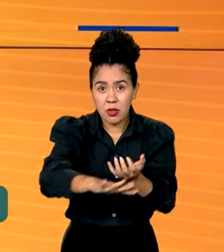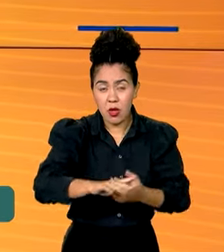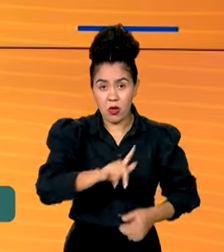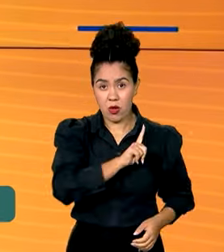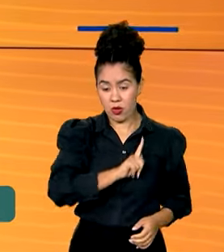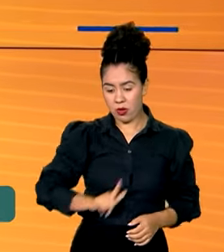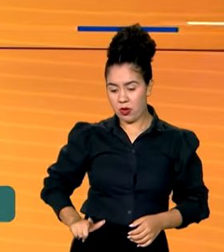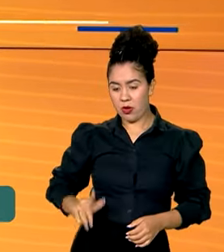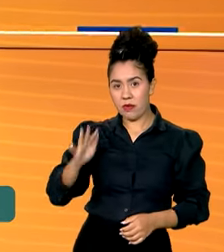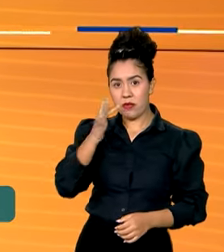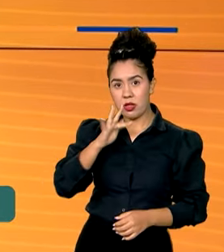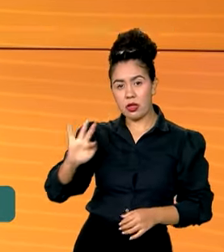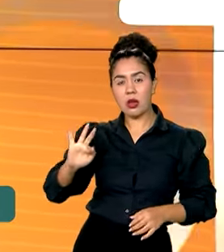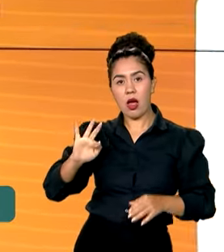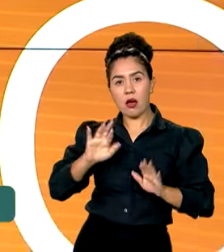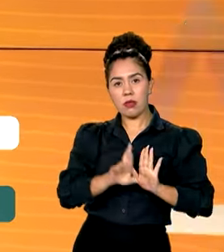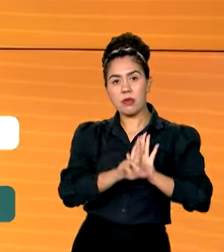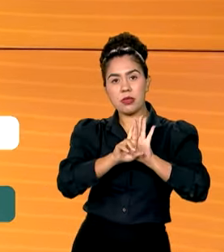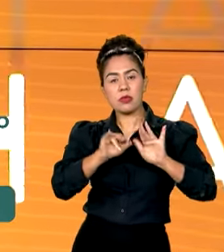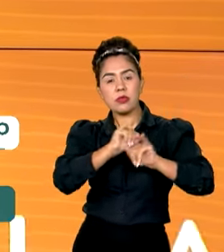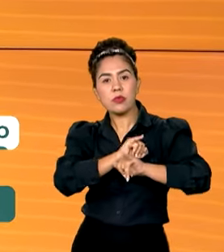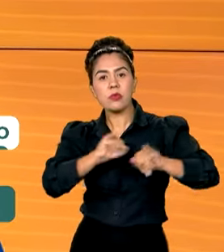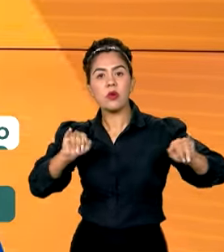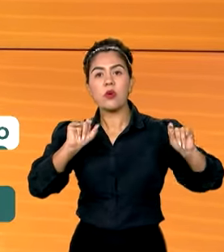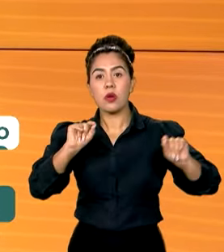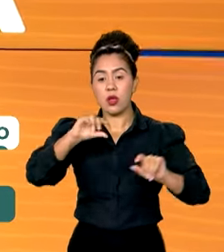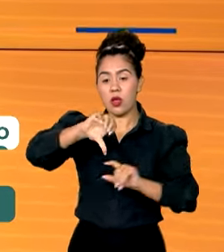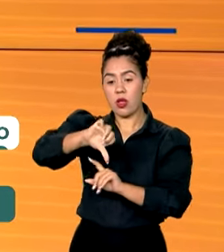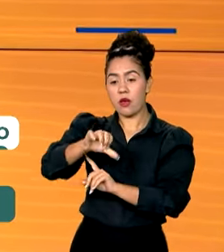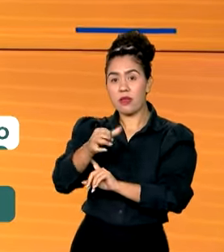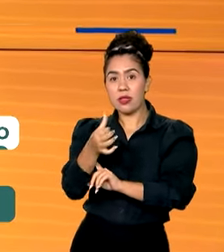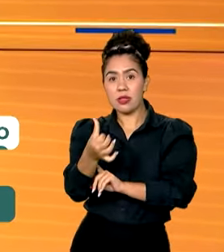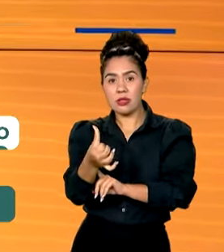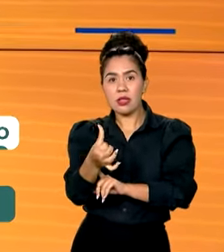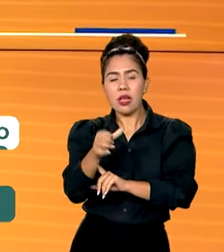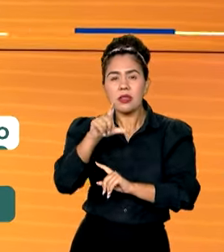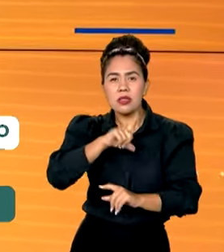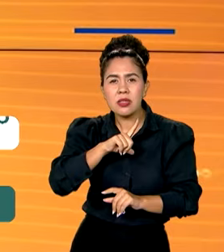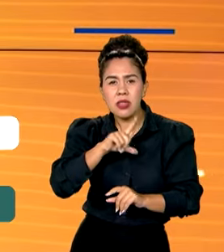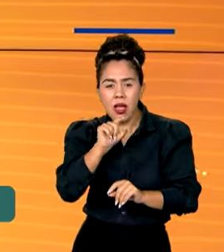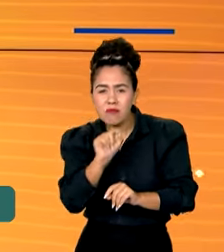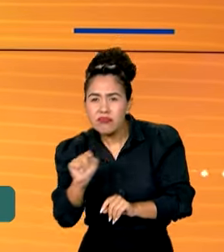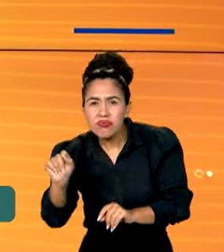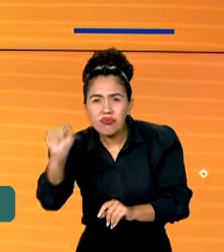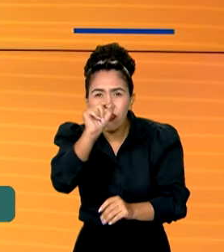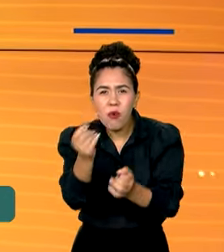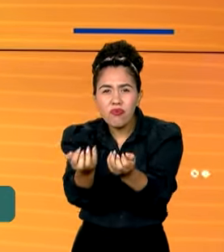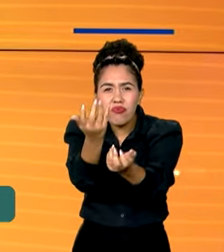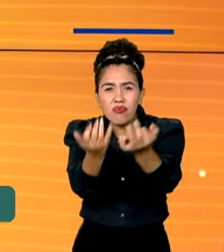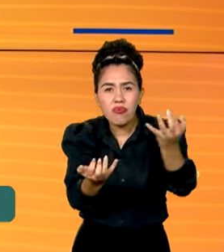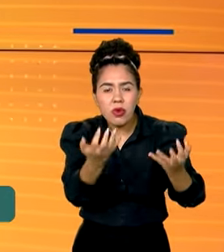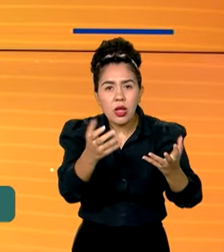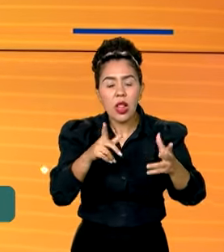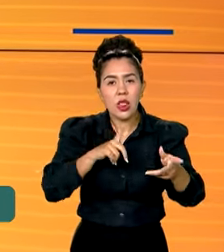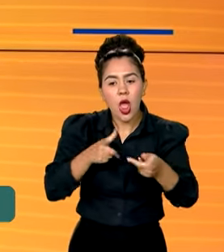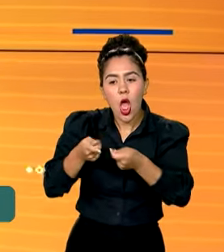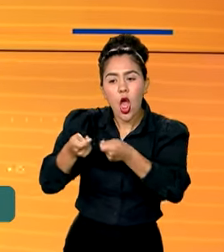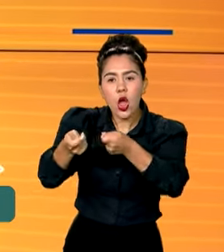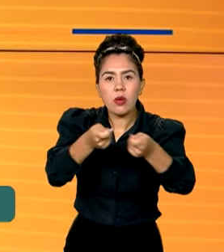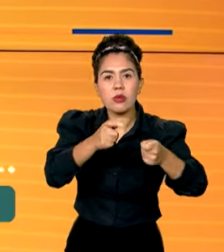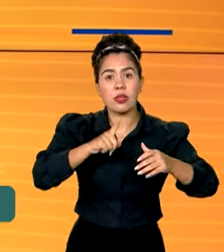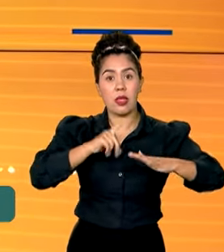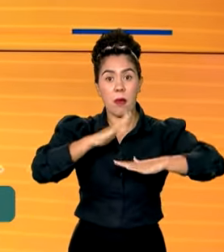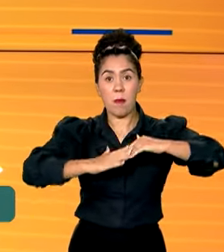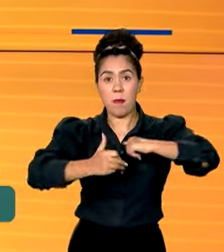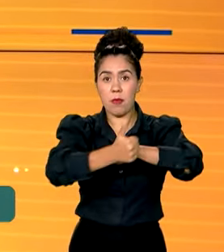que 96% dos focos estão extintos ou controlados, resultado de um trabalho que envolve agentes de